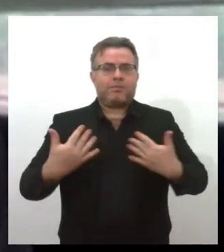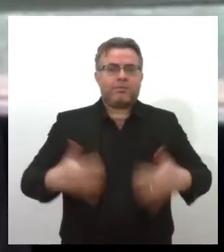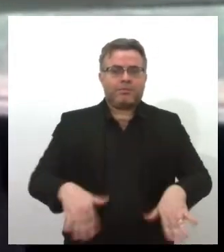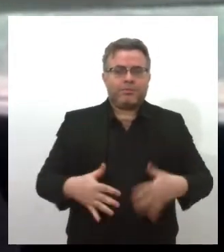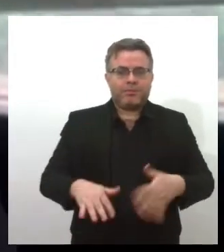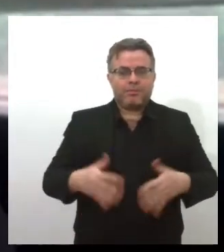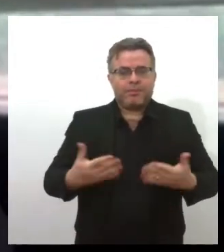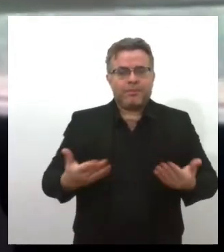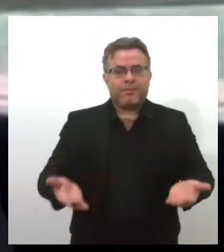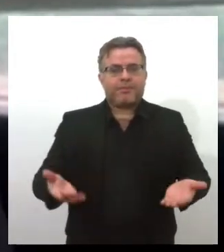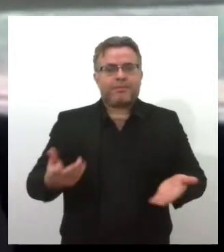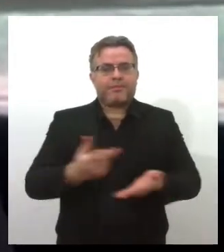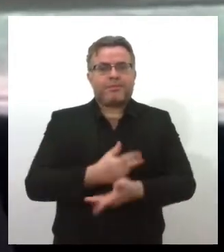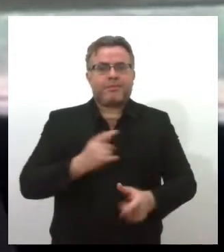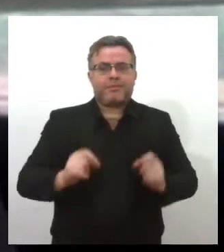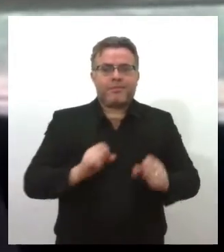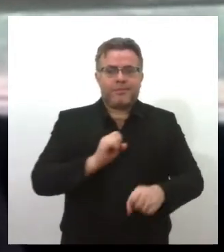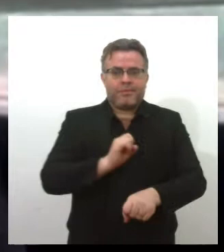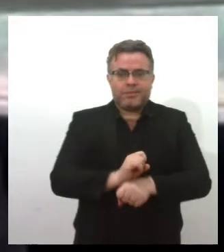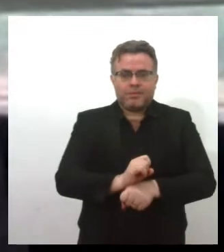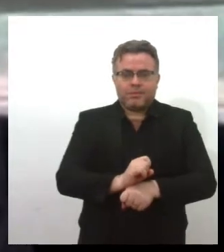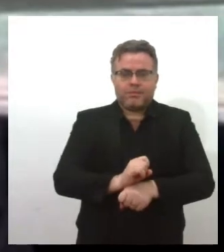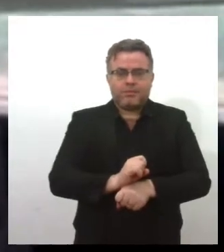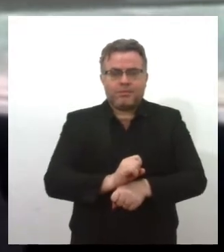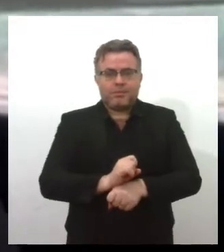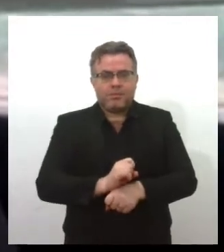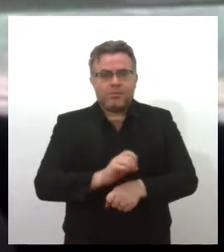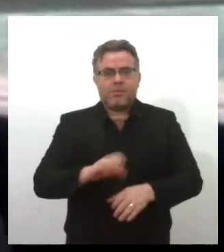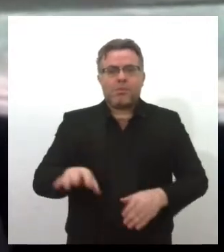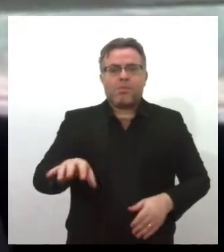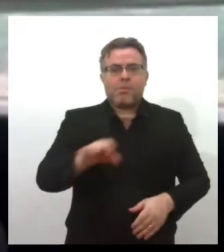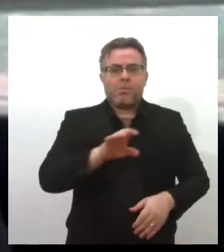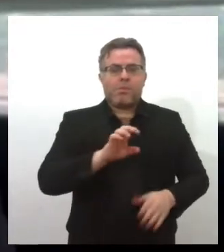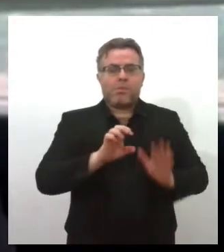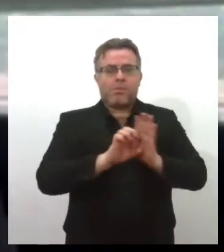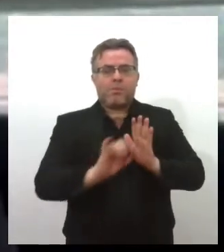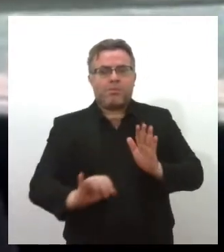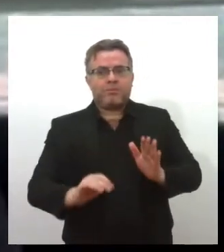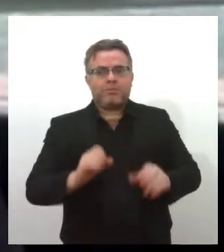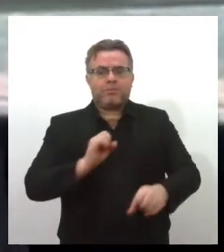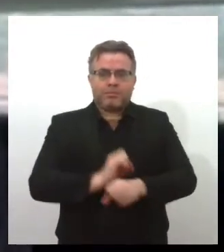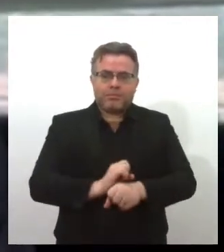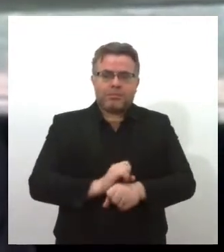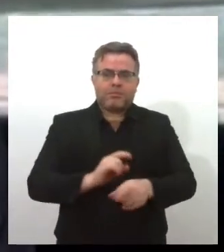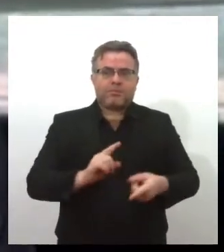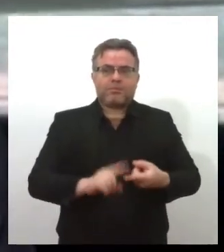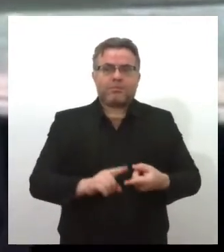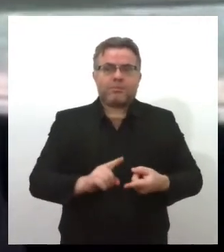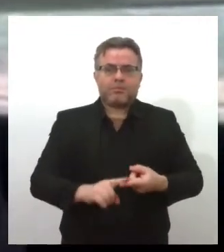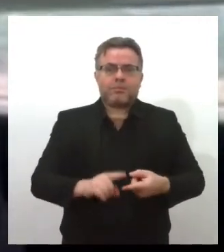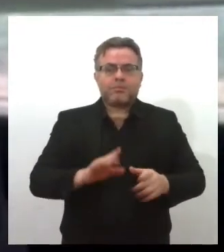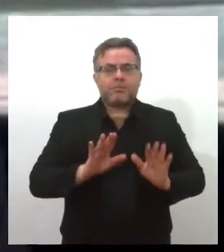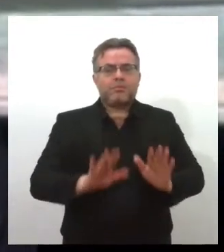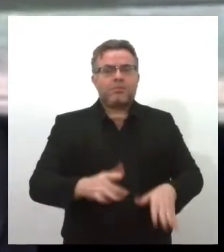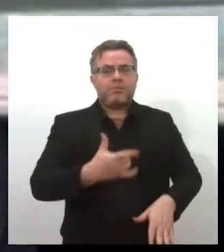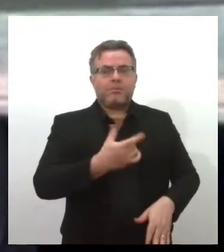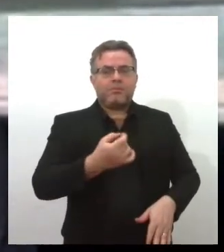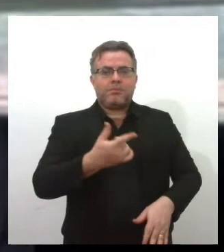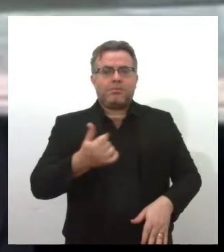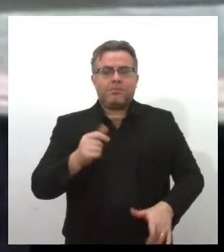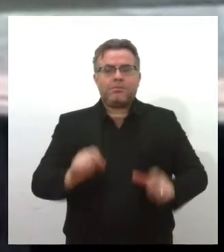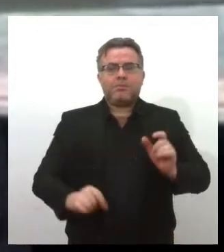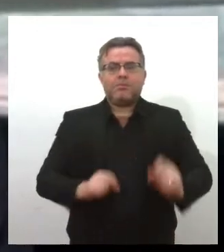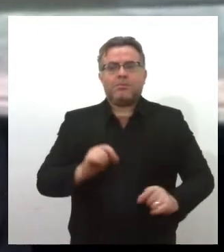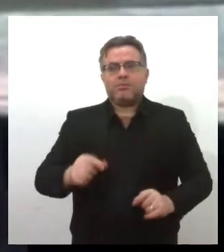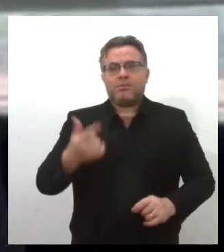teve que parar alguns setores, alguns editais, alguns lançamentos de editais. Mas em 2021, agora no segundo semestre, nós